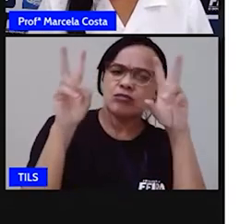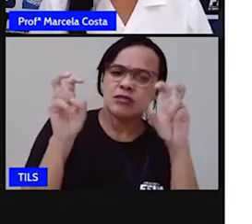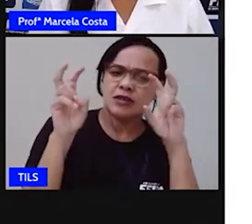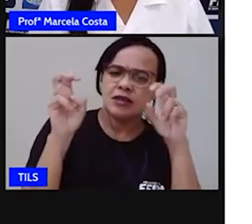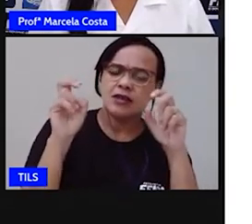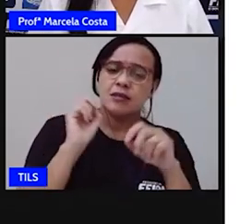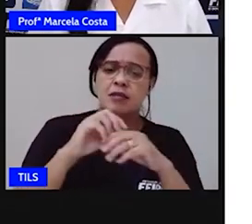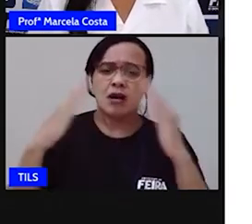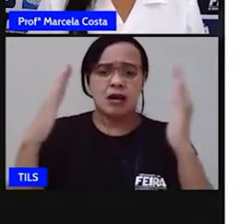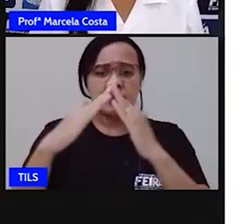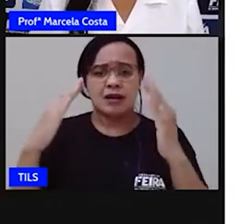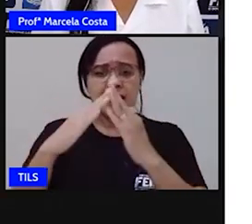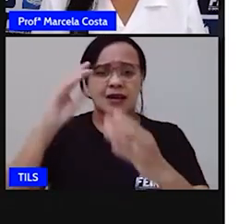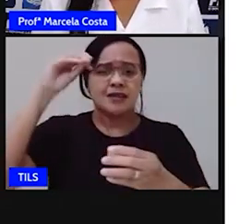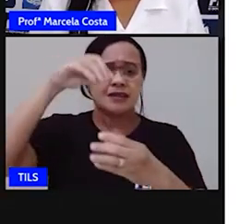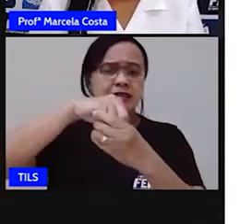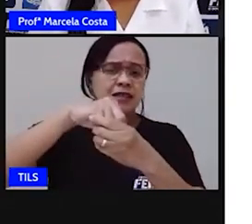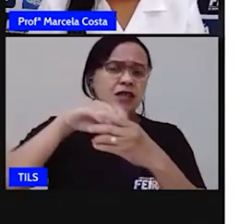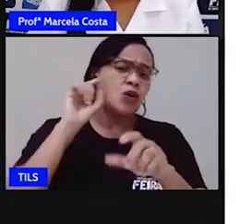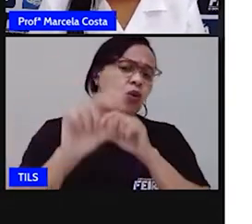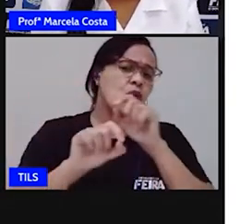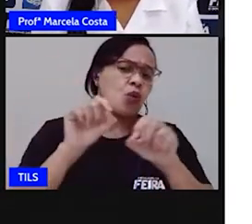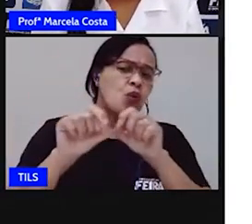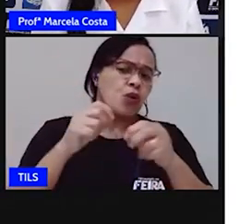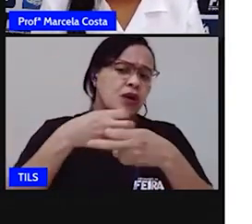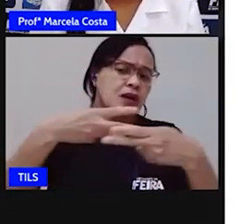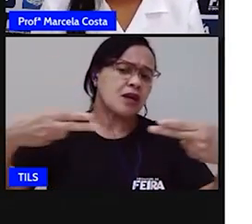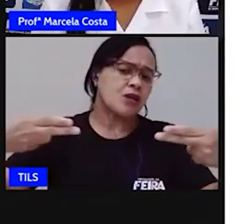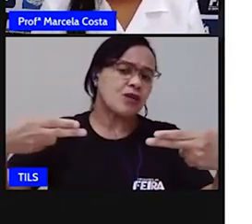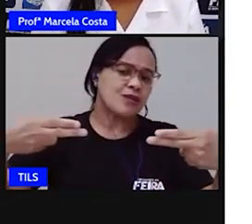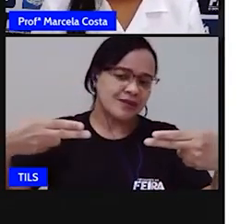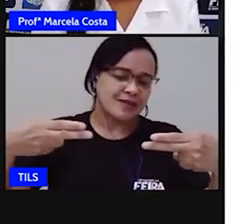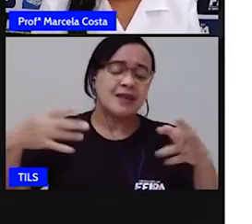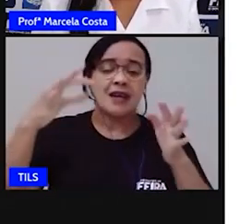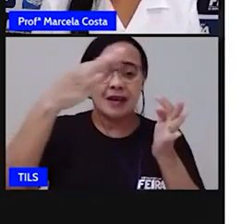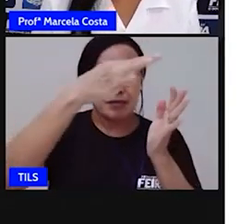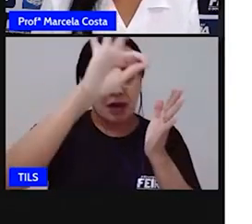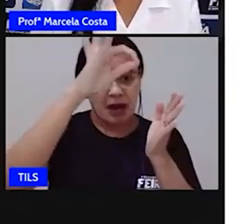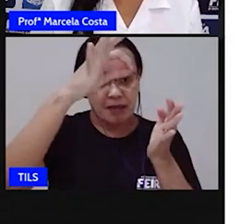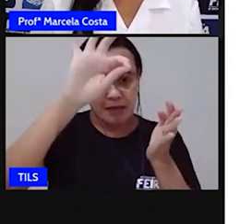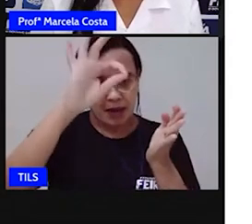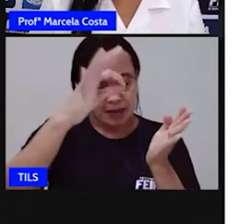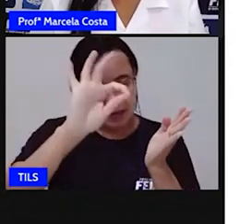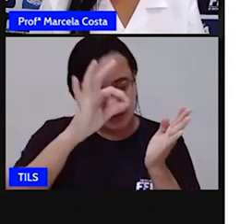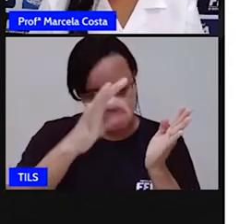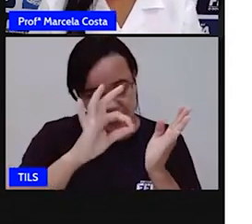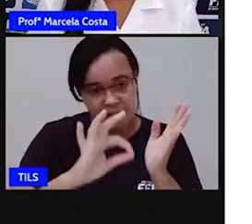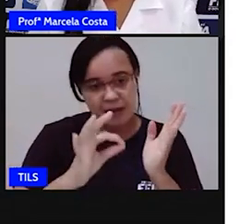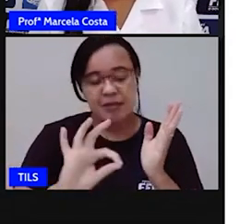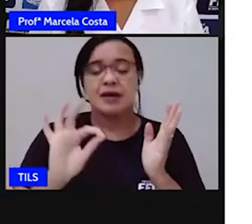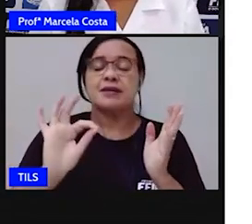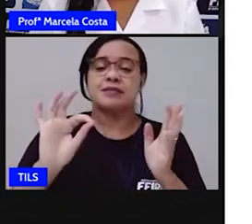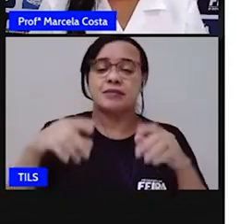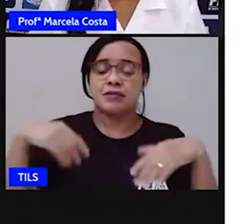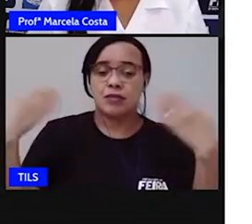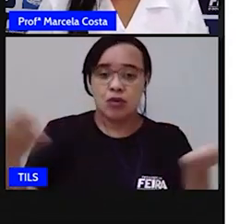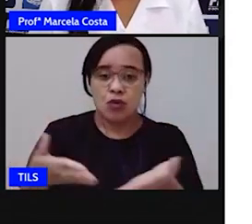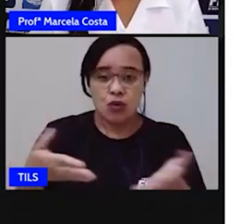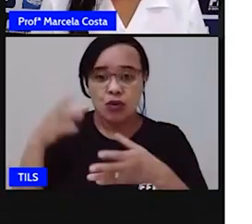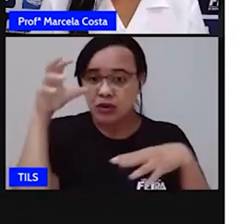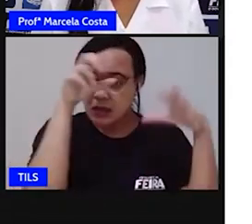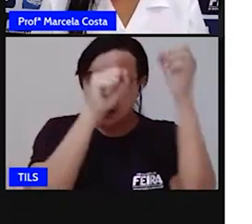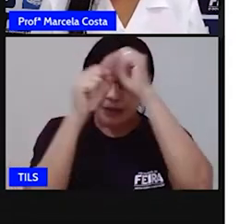tem na minha casa? Com a criação de listas. Com essa aula, você vai aprender